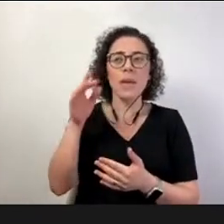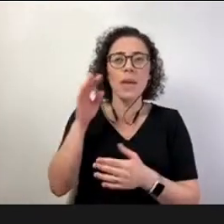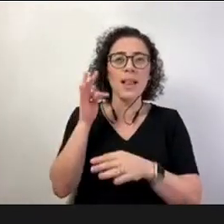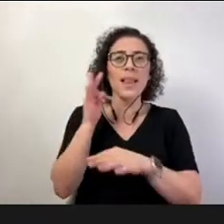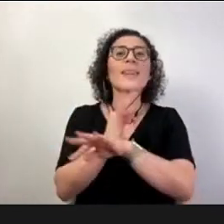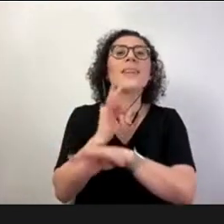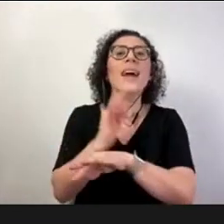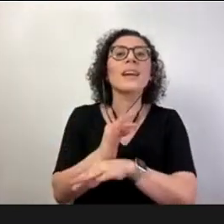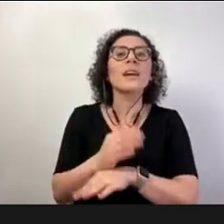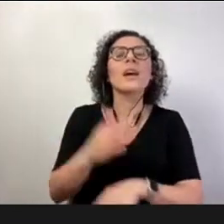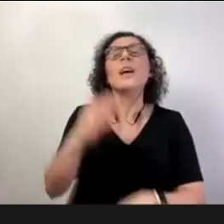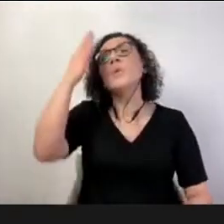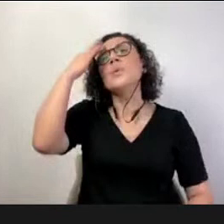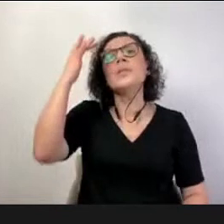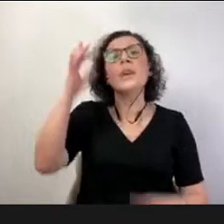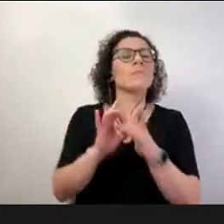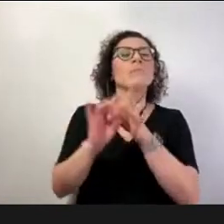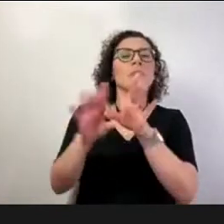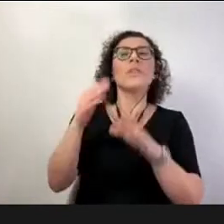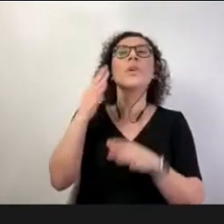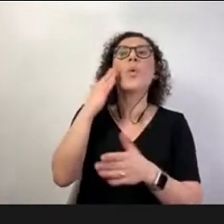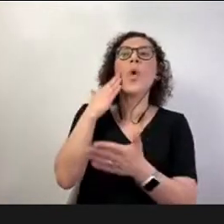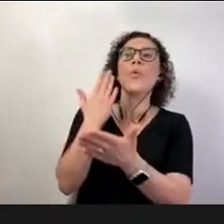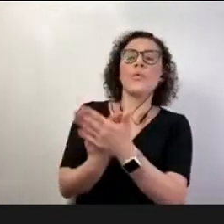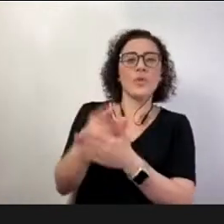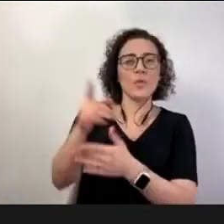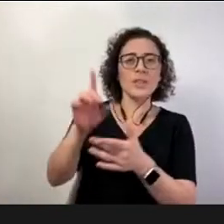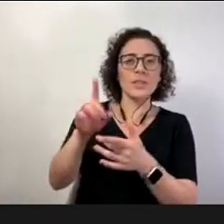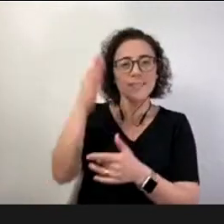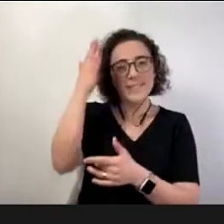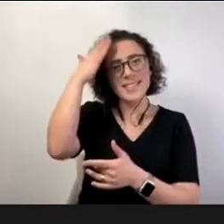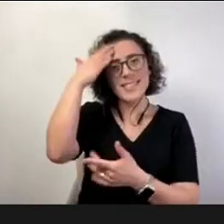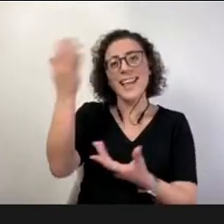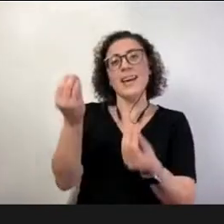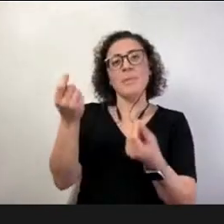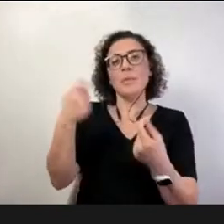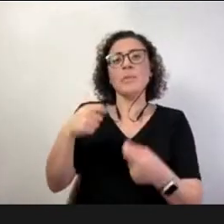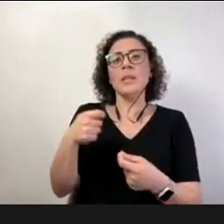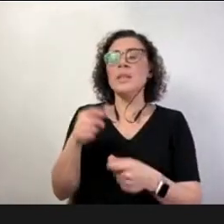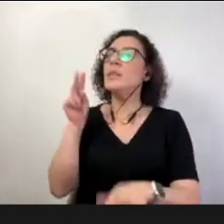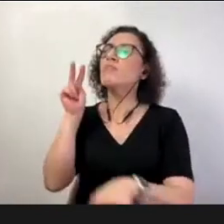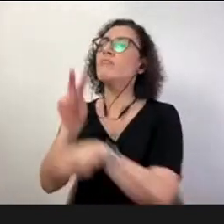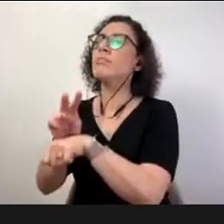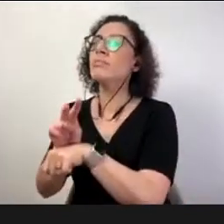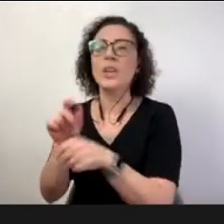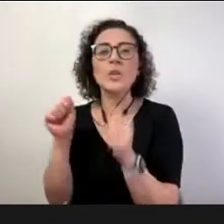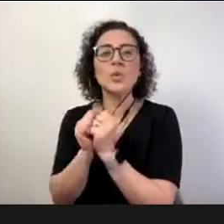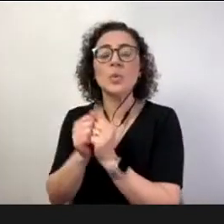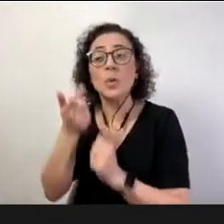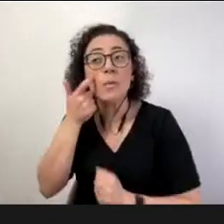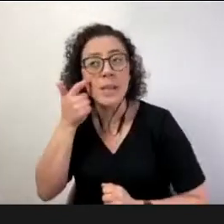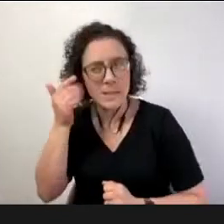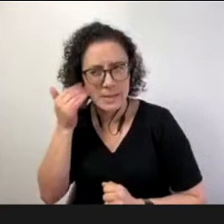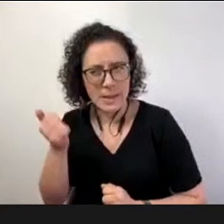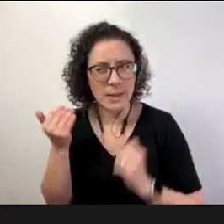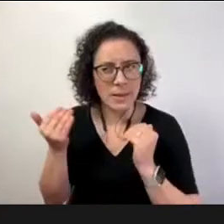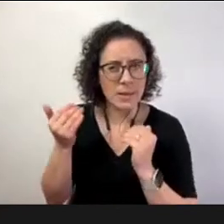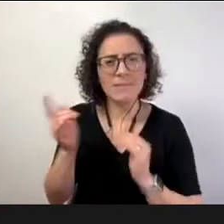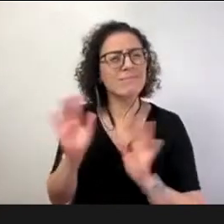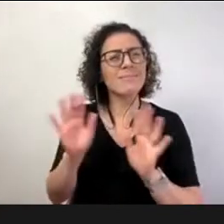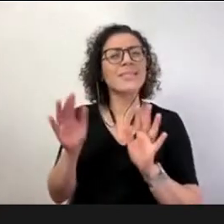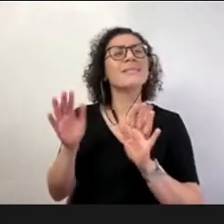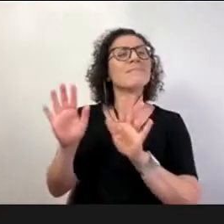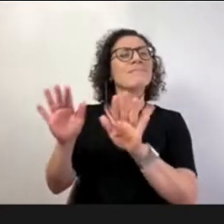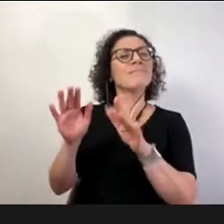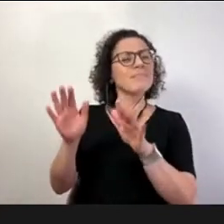tá muito tranquilo o outro ponto é o compromisso que é o prometer com o outro algo para o futuro